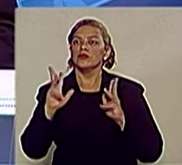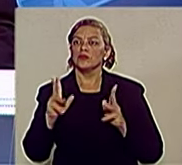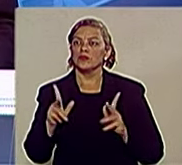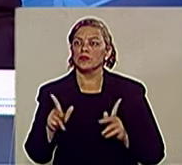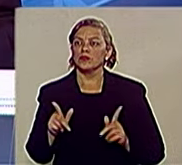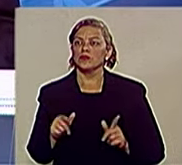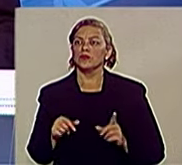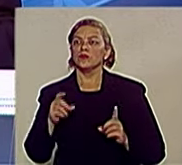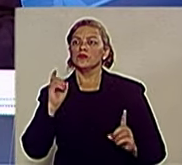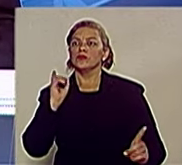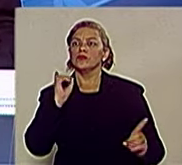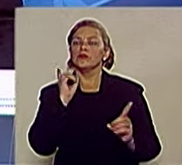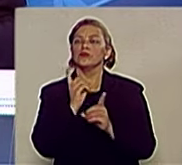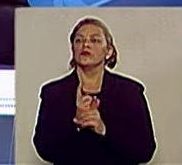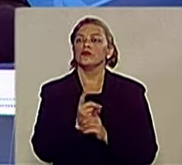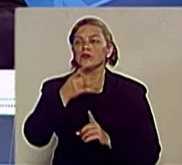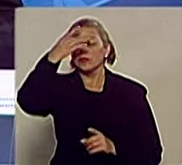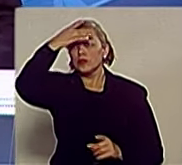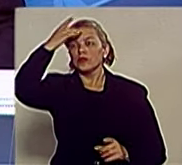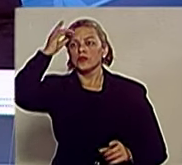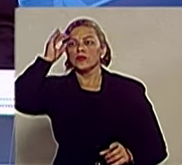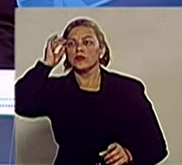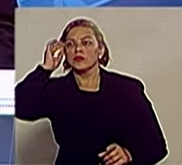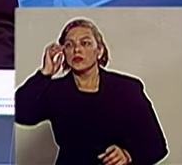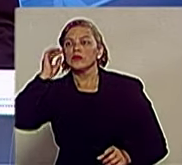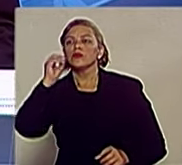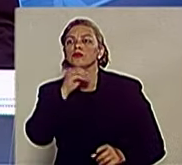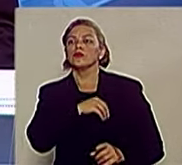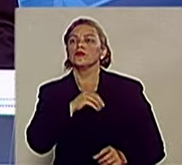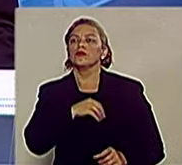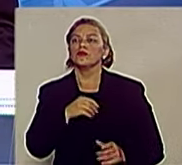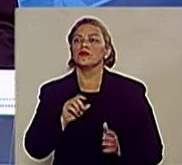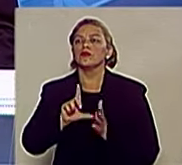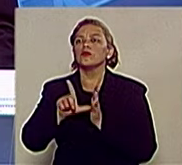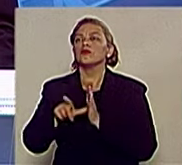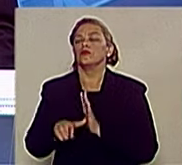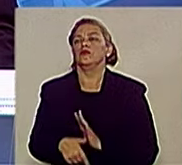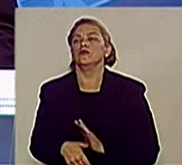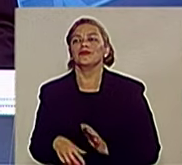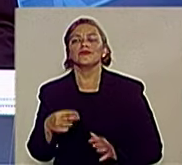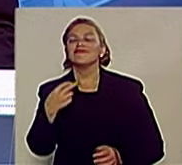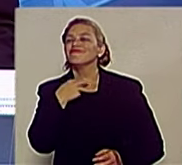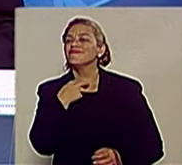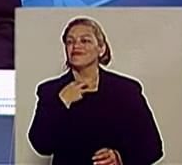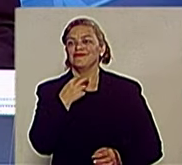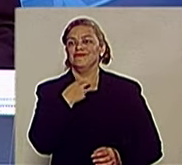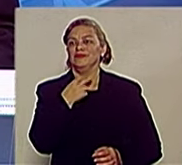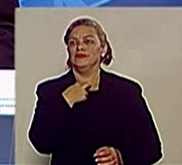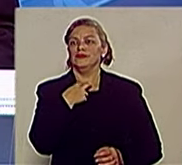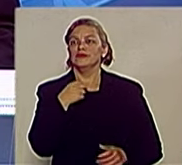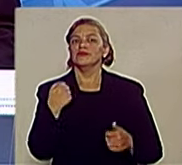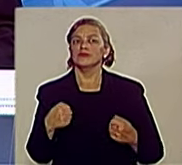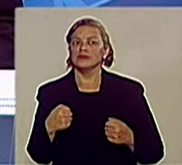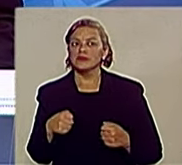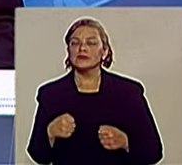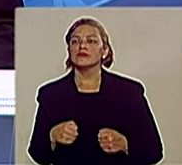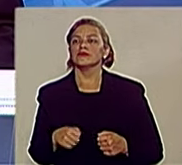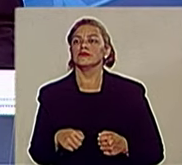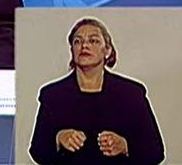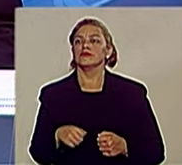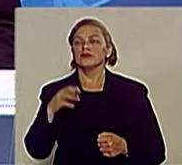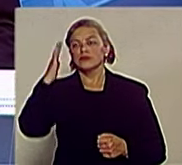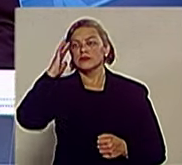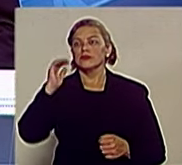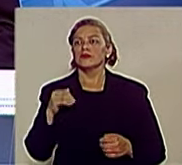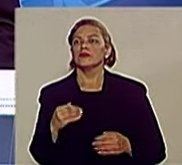se encontra gente com o pagamento atrasado. Isso não pode acontecer. Existem obras sendo feitas pela